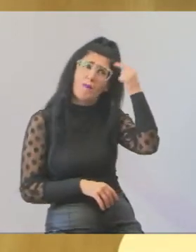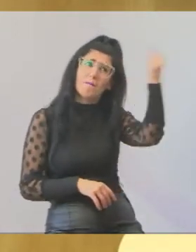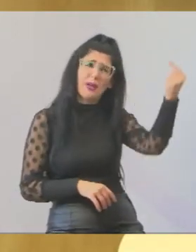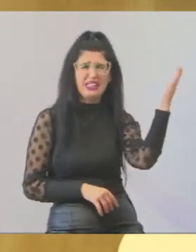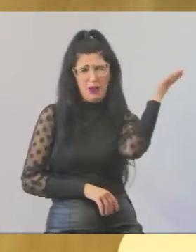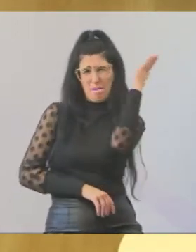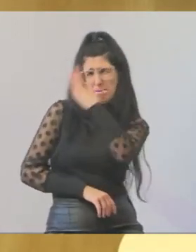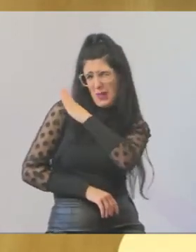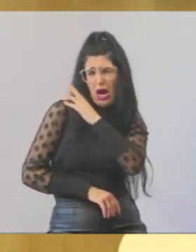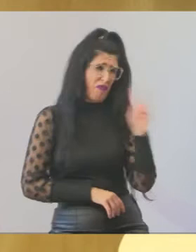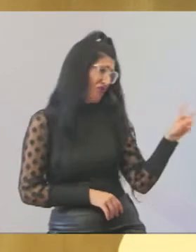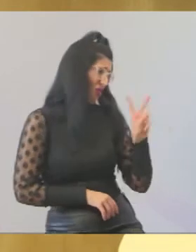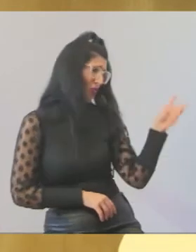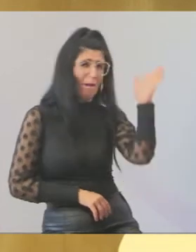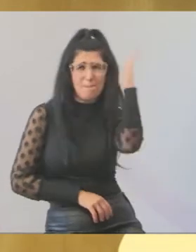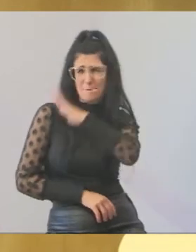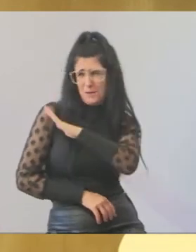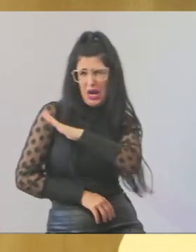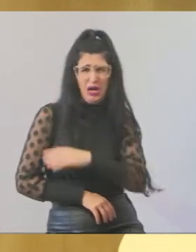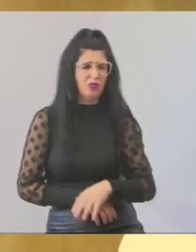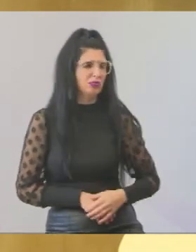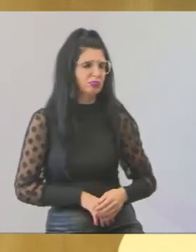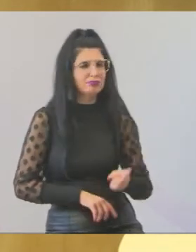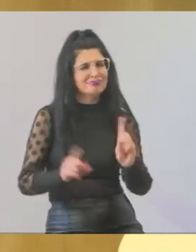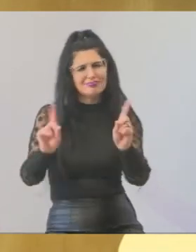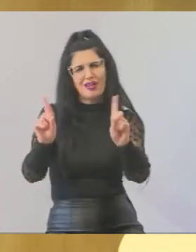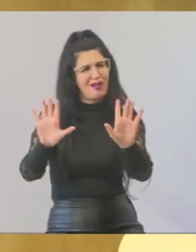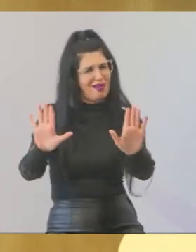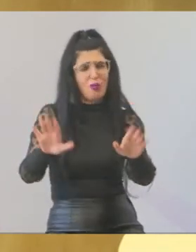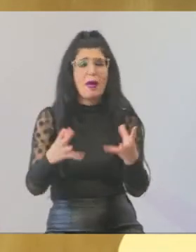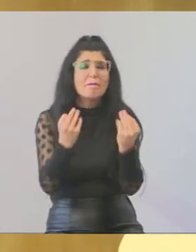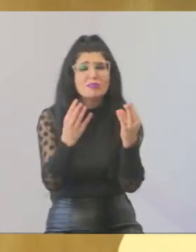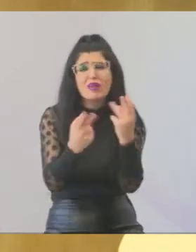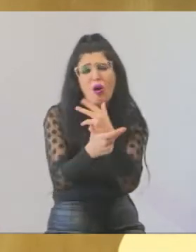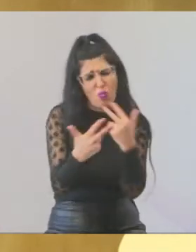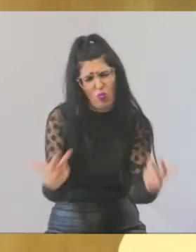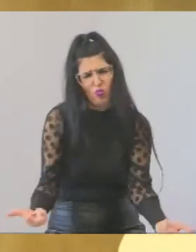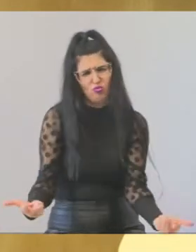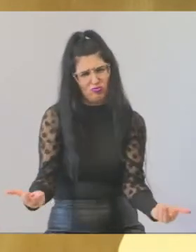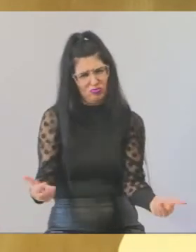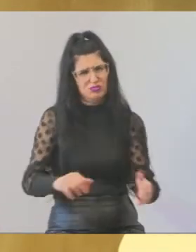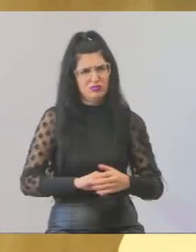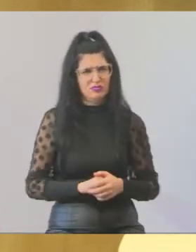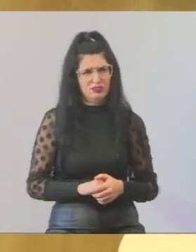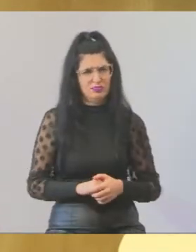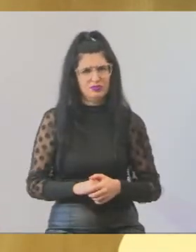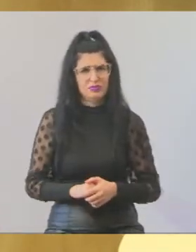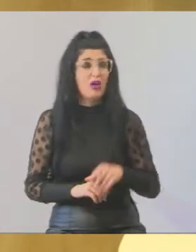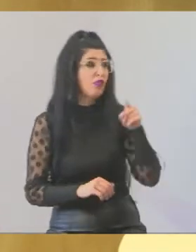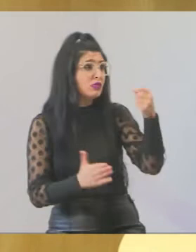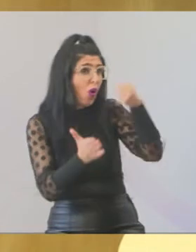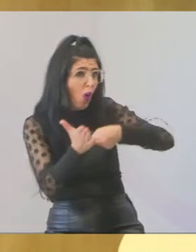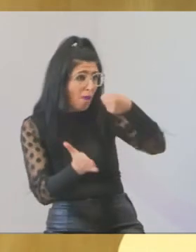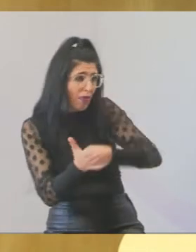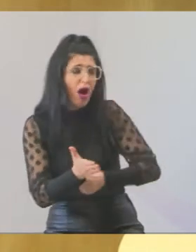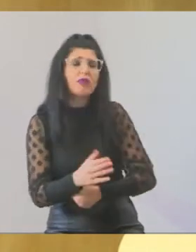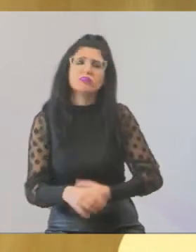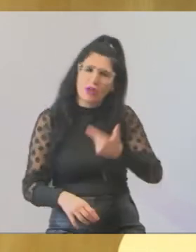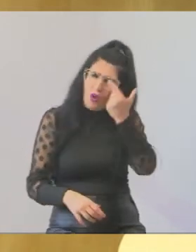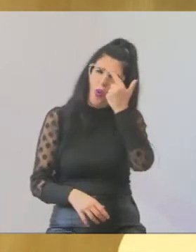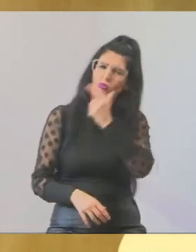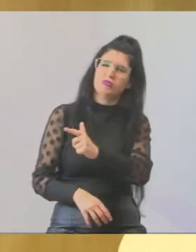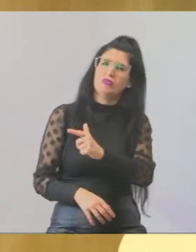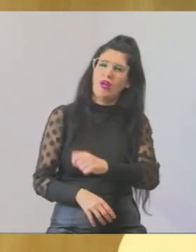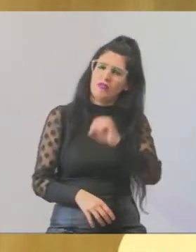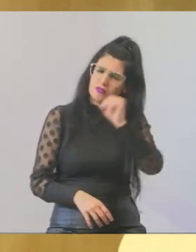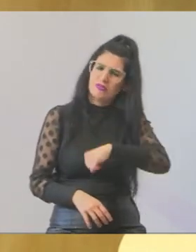tenta seguir uma planilha, tenta correr atrás de tudo, mas nem tudo a gente consegue, mas com a cobrança de vocês, você vê a luta da Graucia